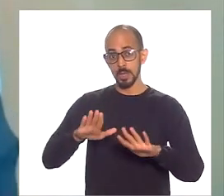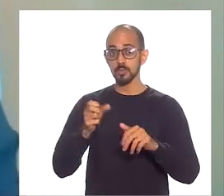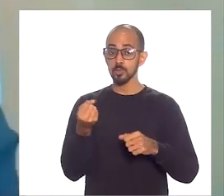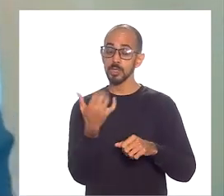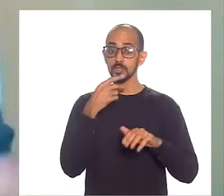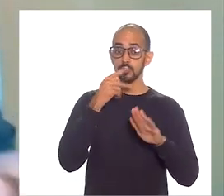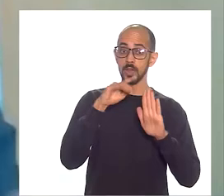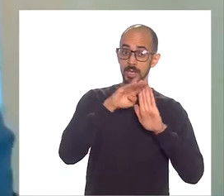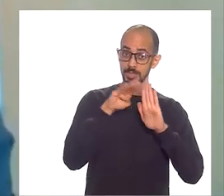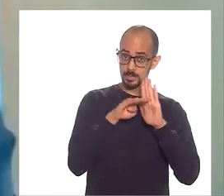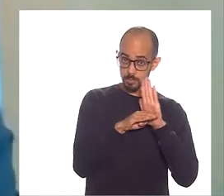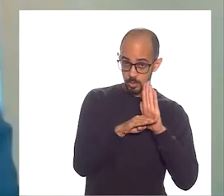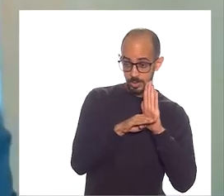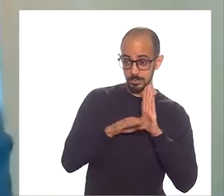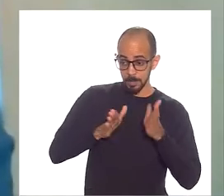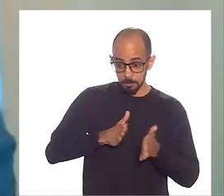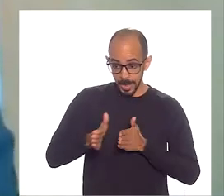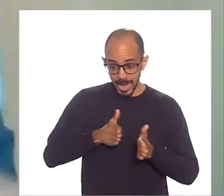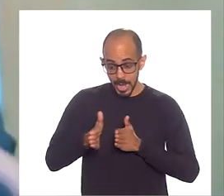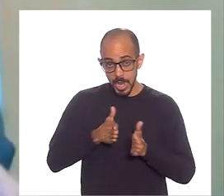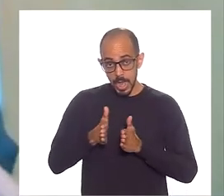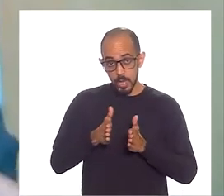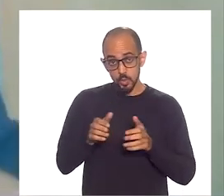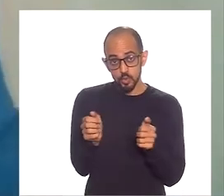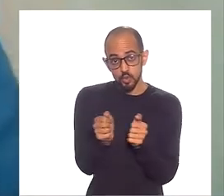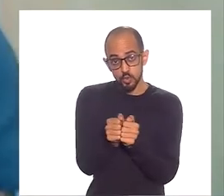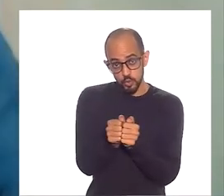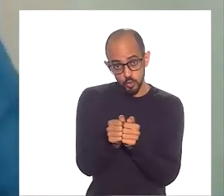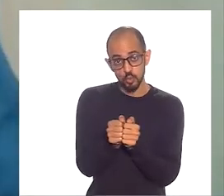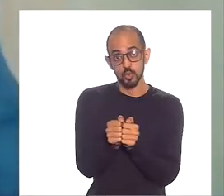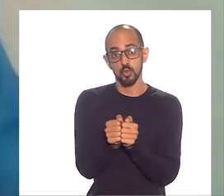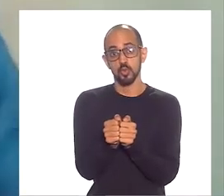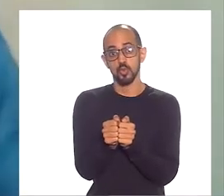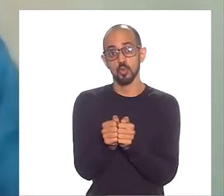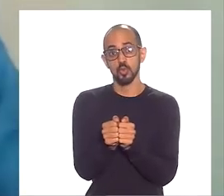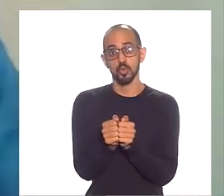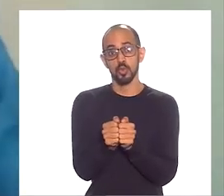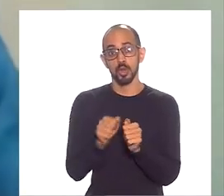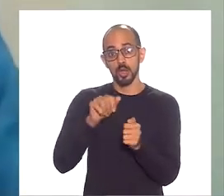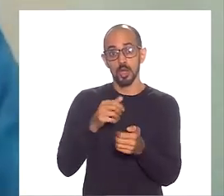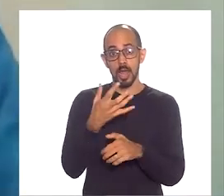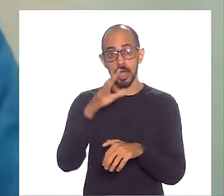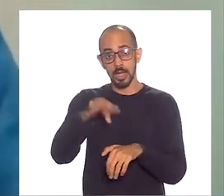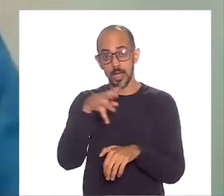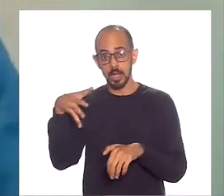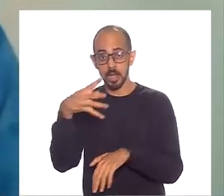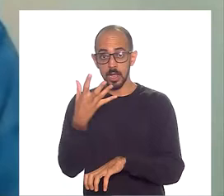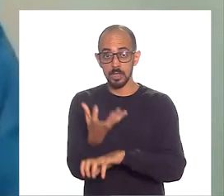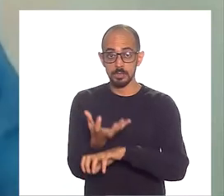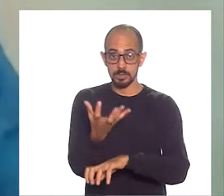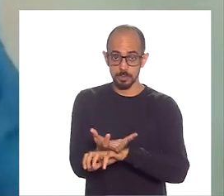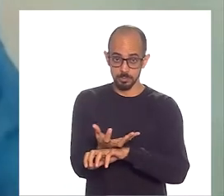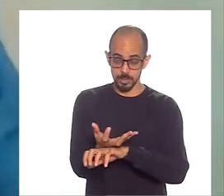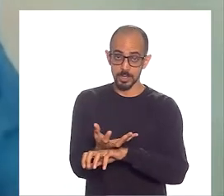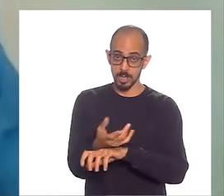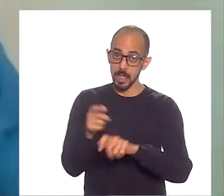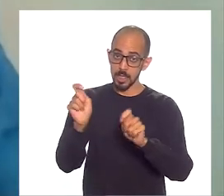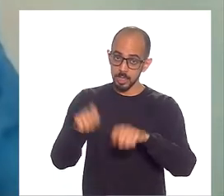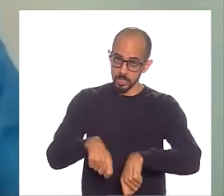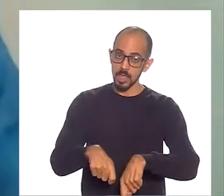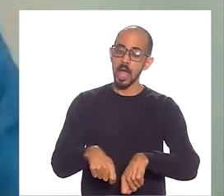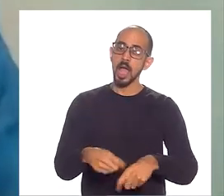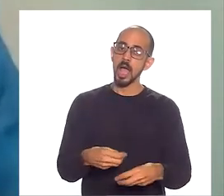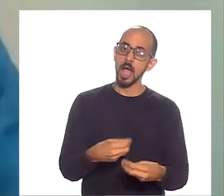que são dados em paralelo, e dentro, assim, contidos na grade curricular, você abre realmente essa